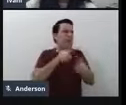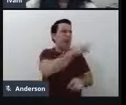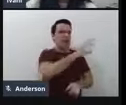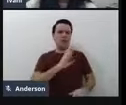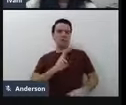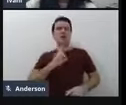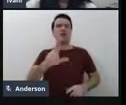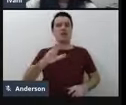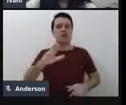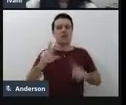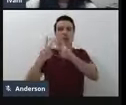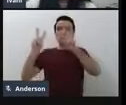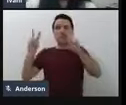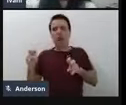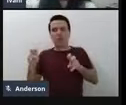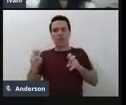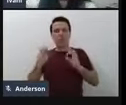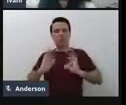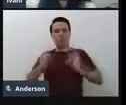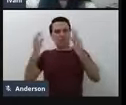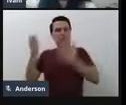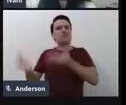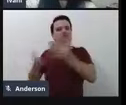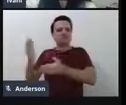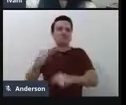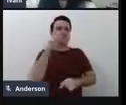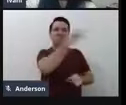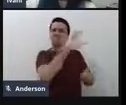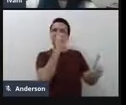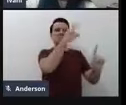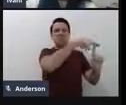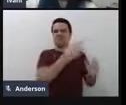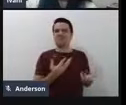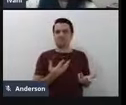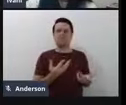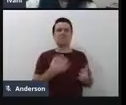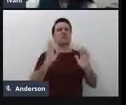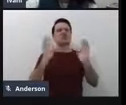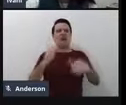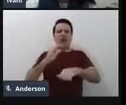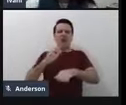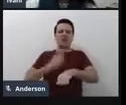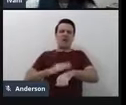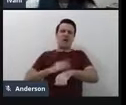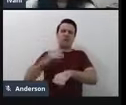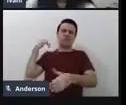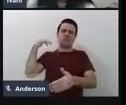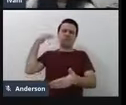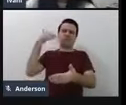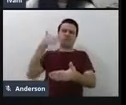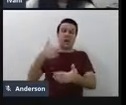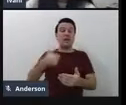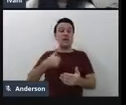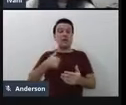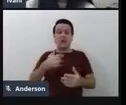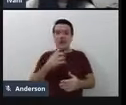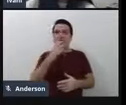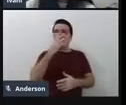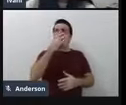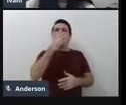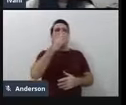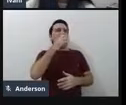na área de fato. E aí, faz um bom tempo e, nossa, eu fiquei